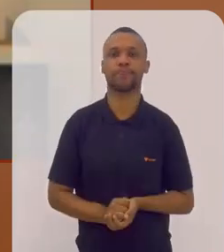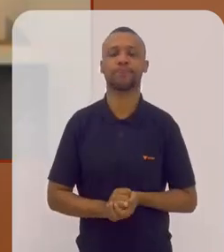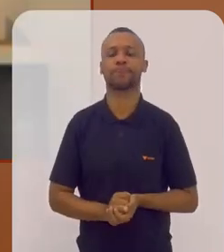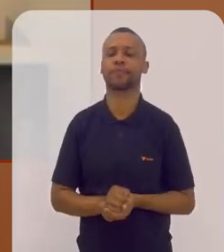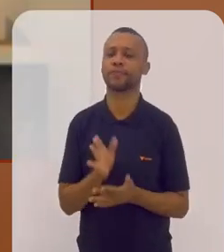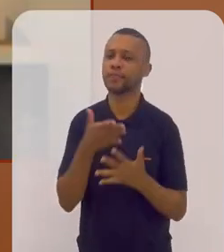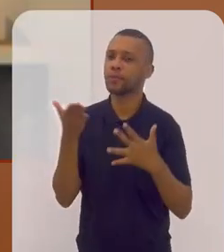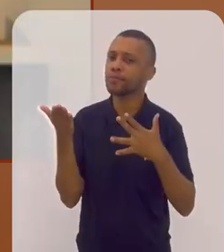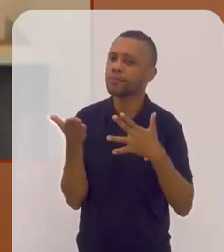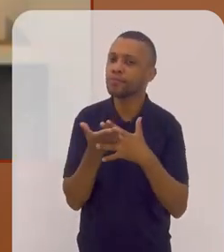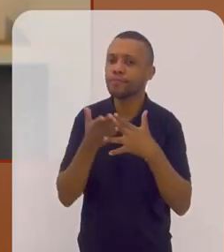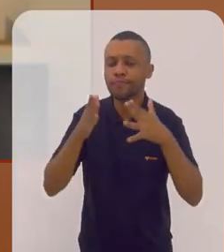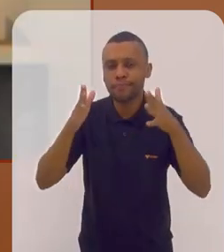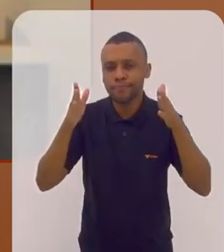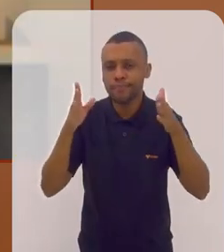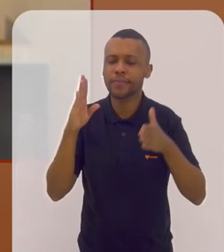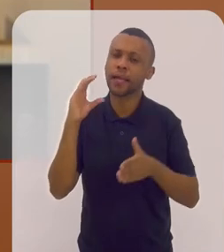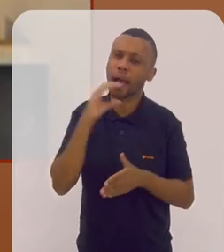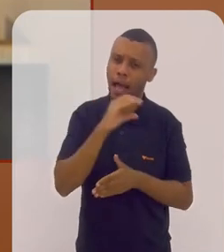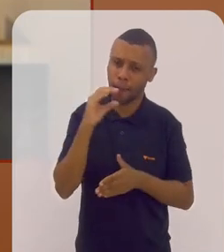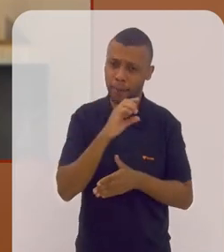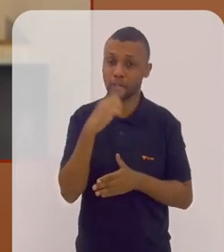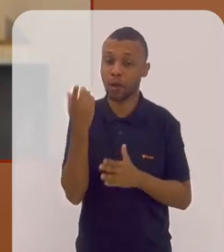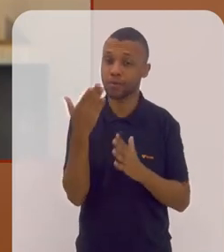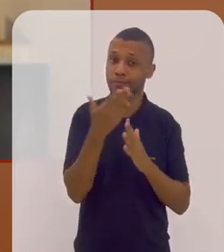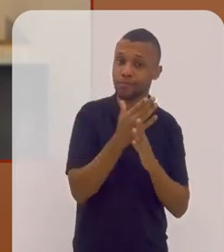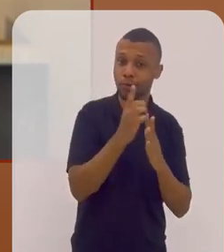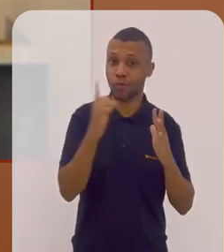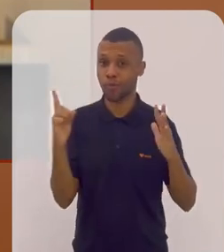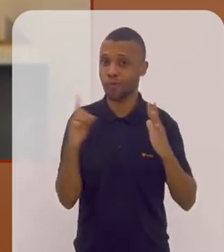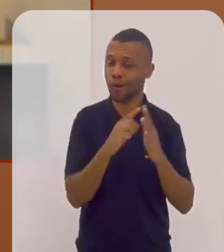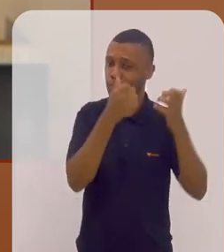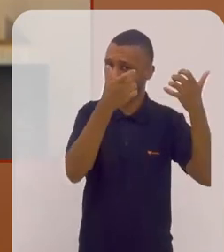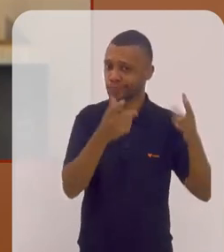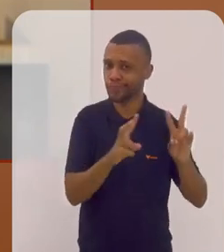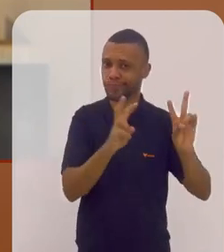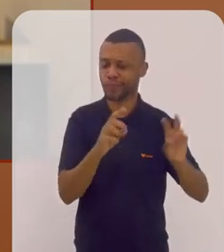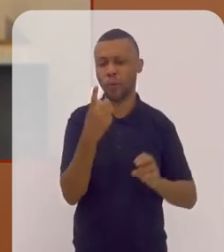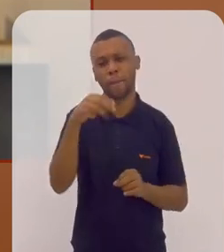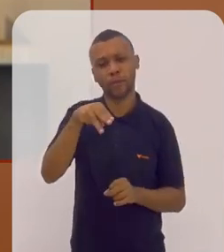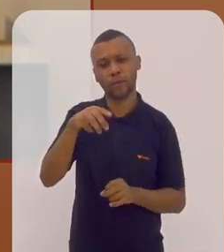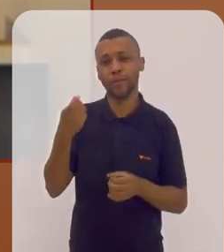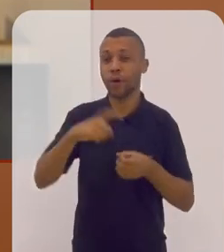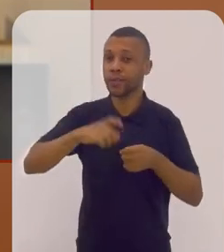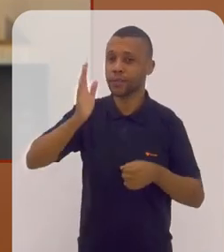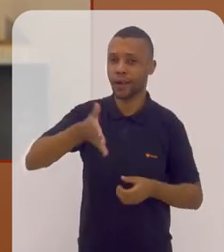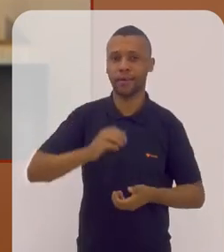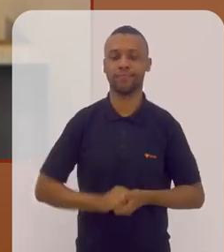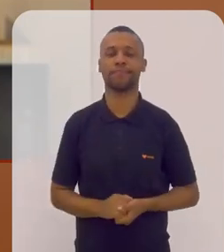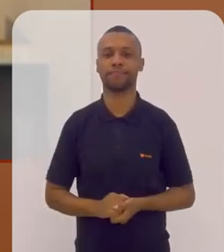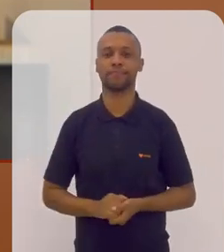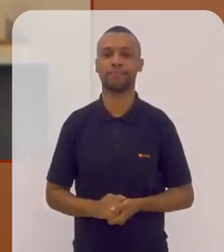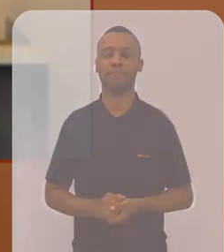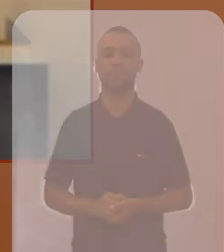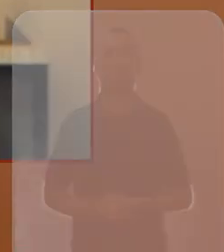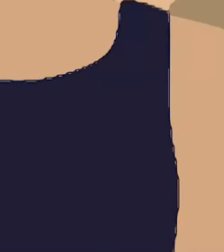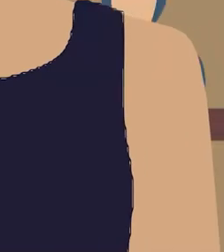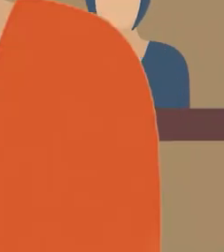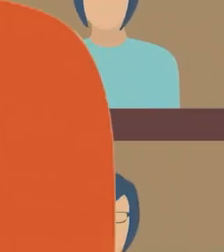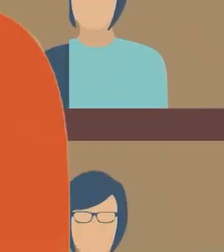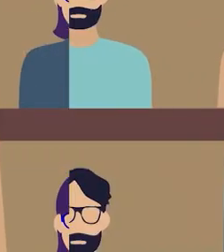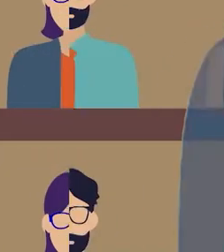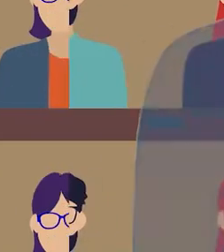Rosana, vamos fazer um pequeno intervalo e a gente volta falando sobre esse assunto no próximo bloco. É só um minutinho, a gente volta já já.